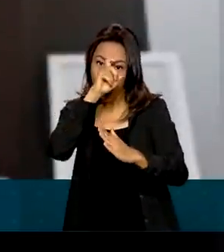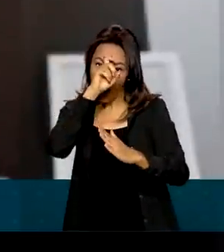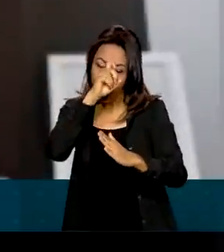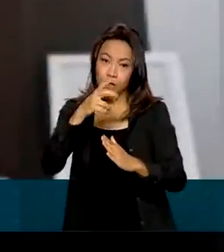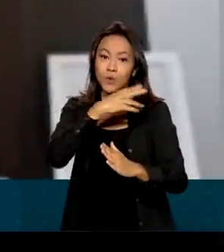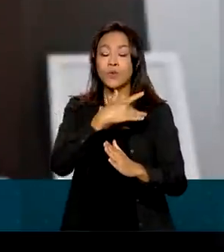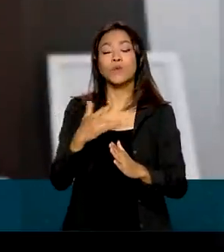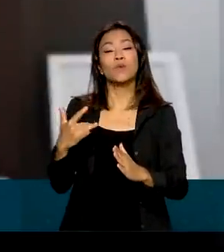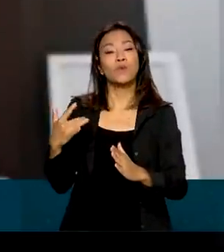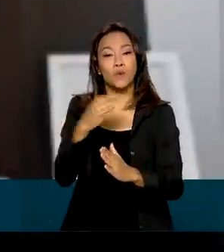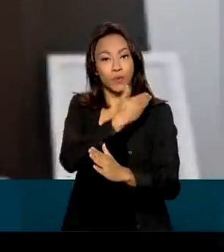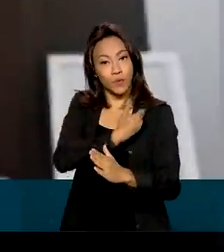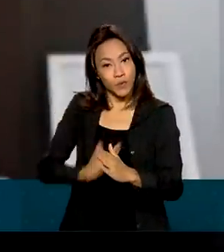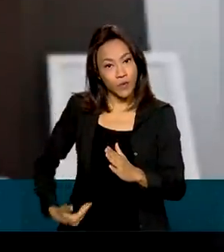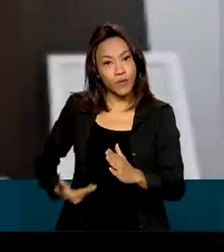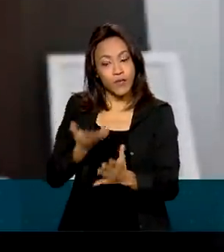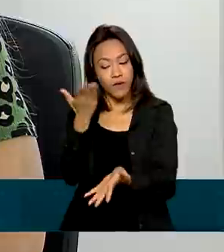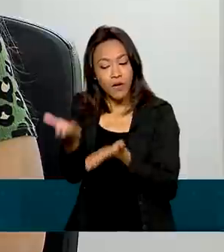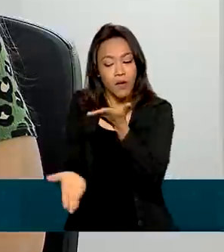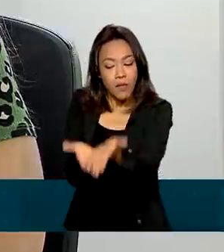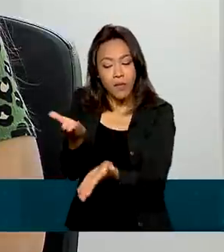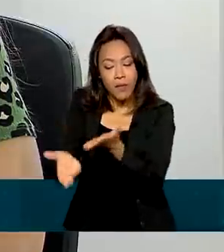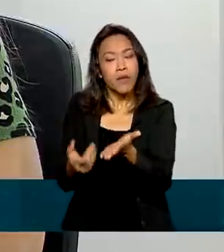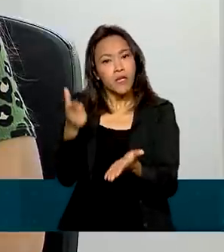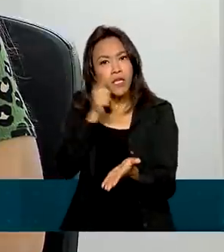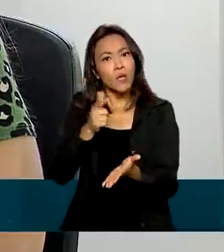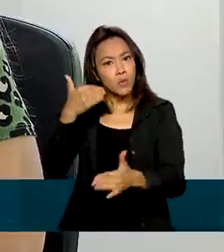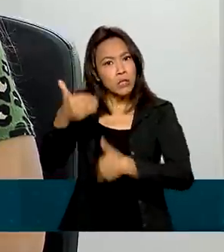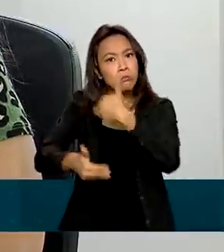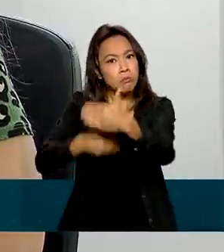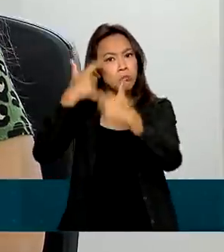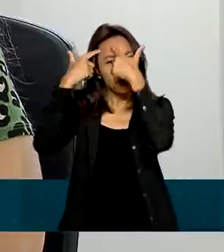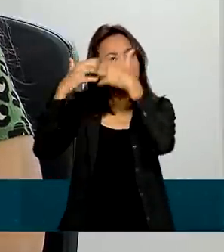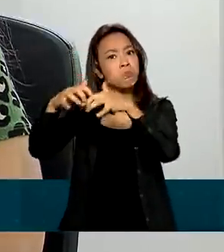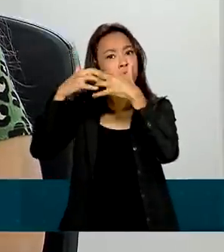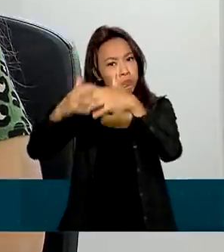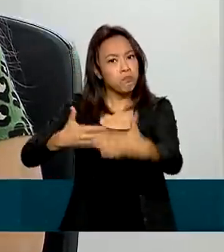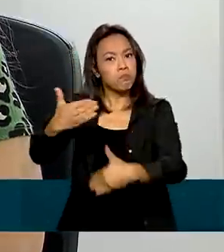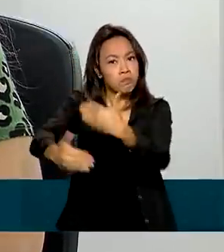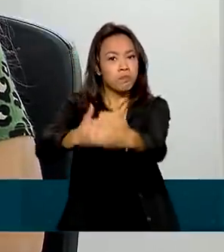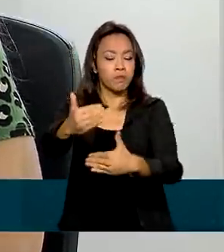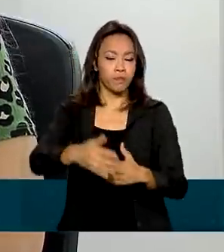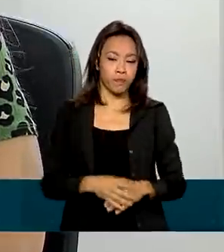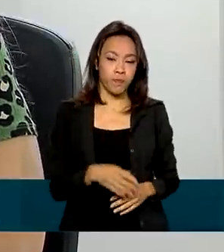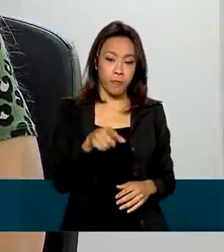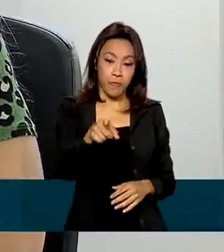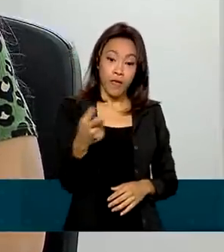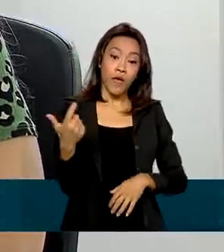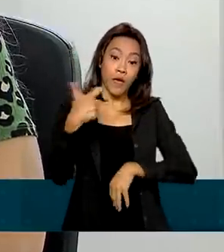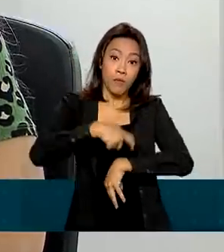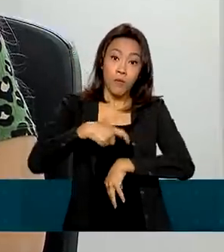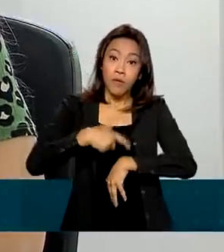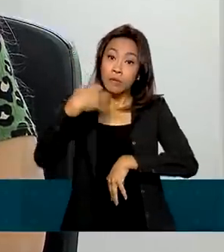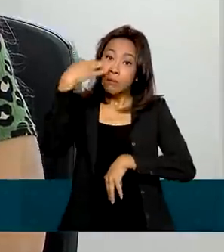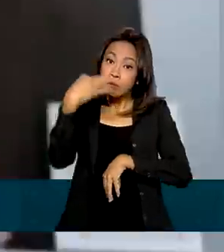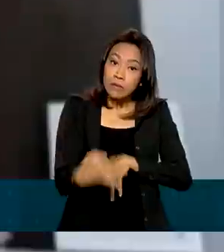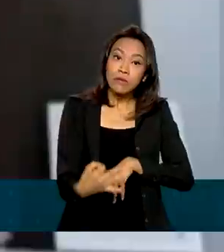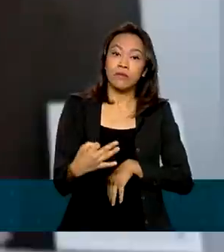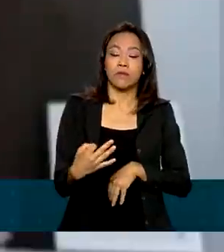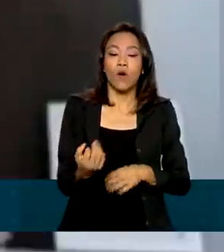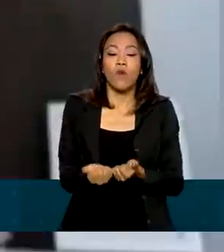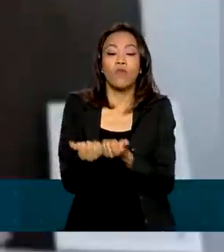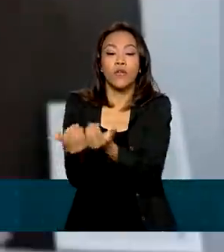e vem evoluindo a cada dia. É oferecer um ambiente enriquecido, no momento mais oportuno que a criança tem.